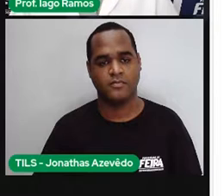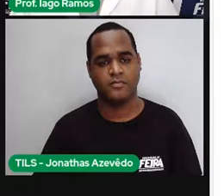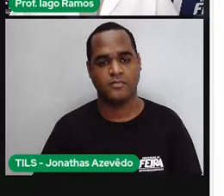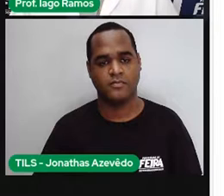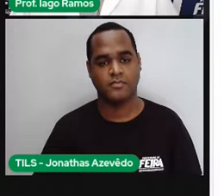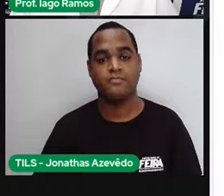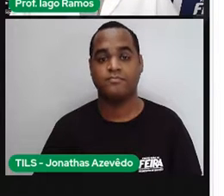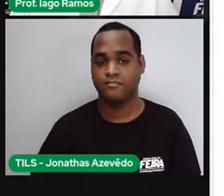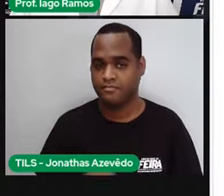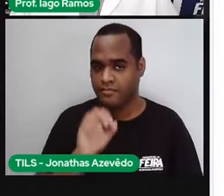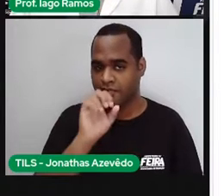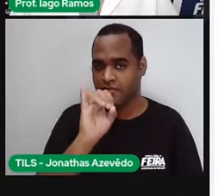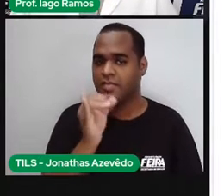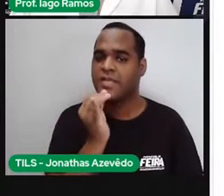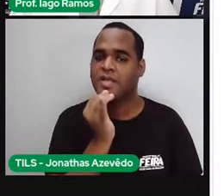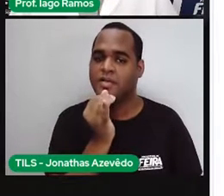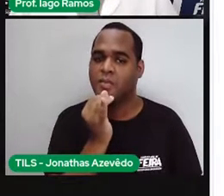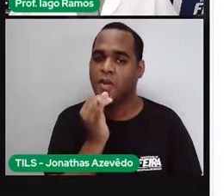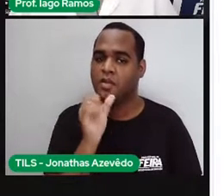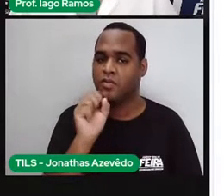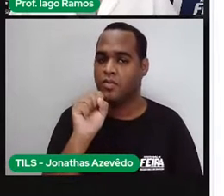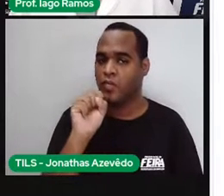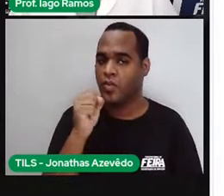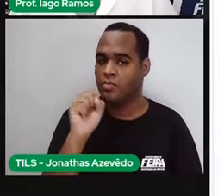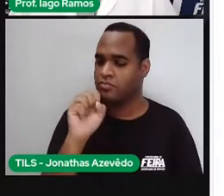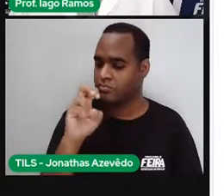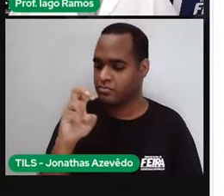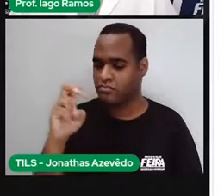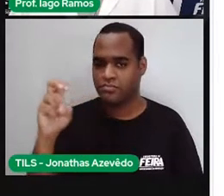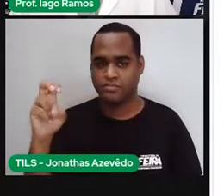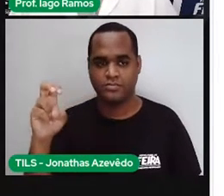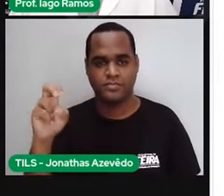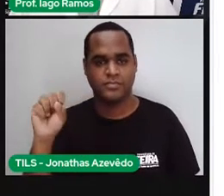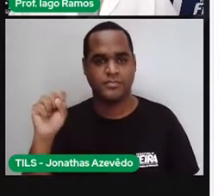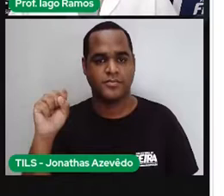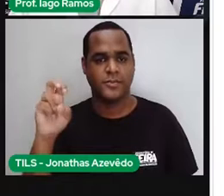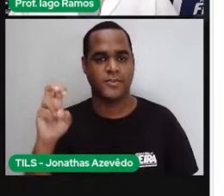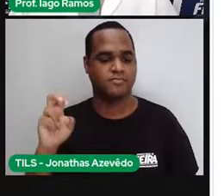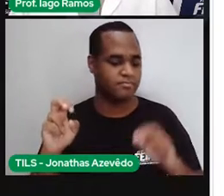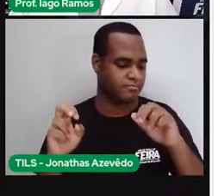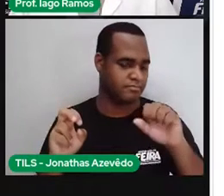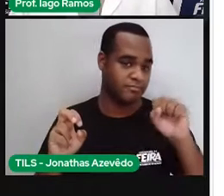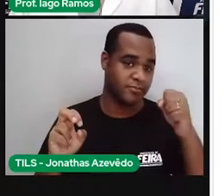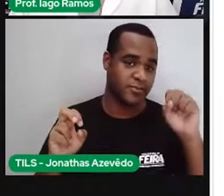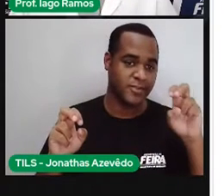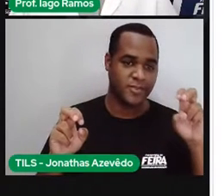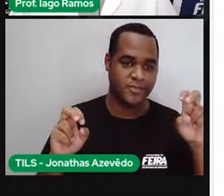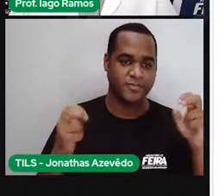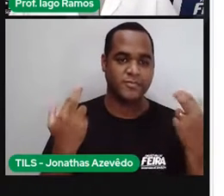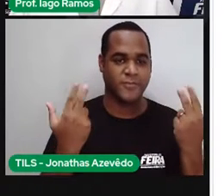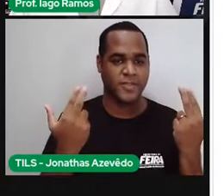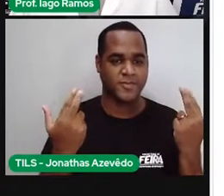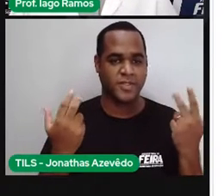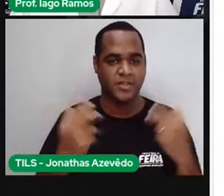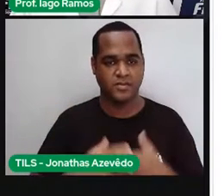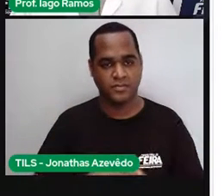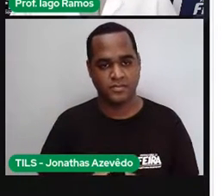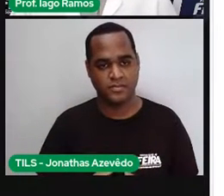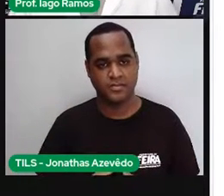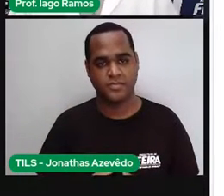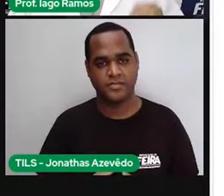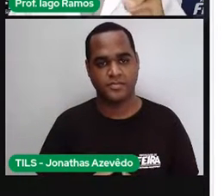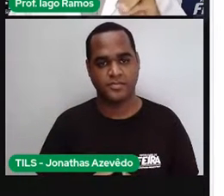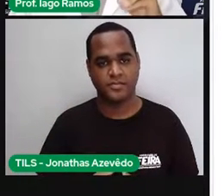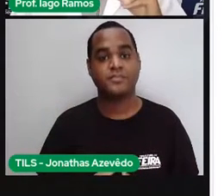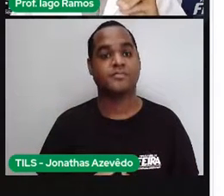85 essa largura aqui fosse 85 aqui também seria 85 Então, vamos somar o perímetro?